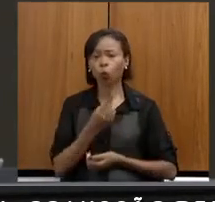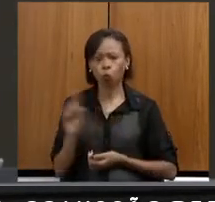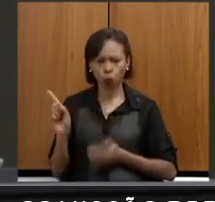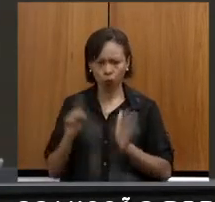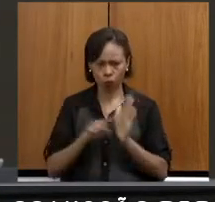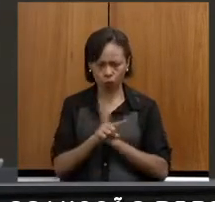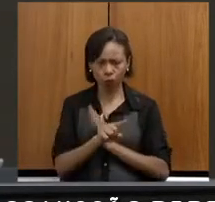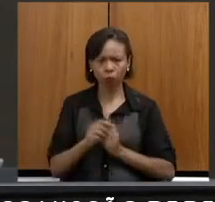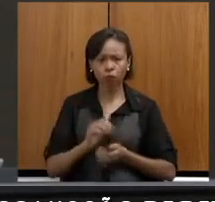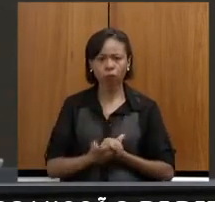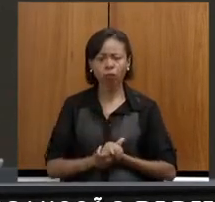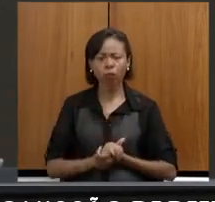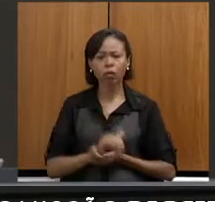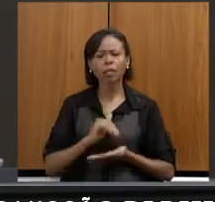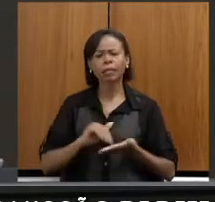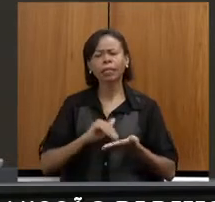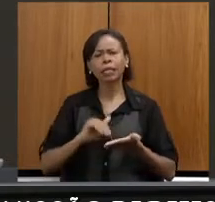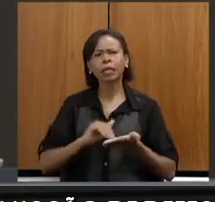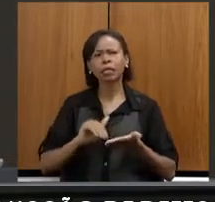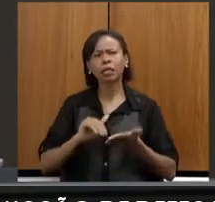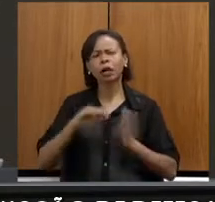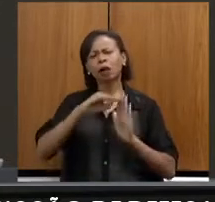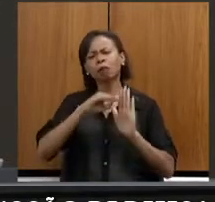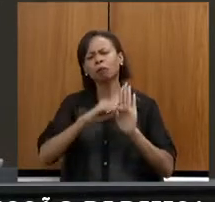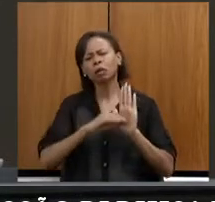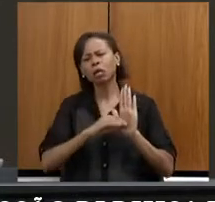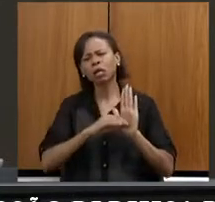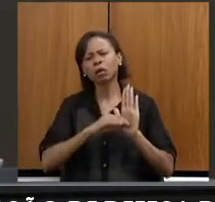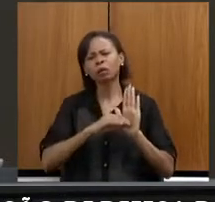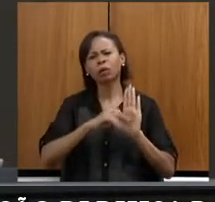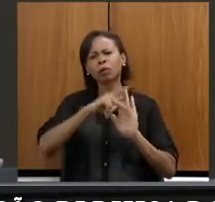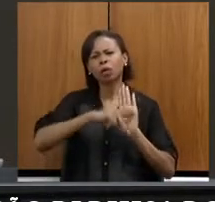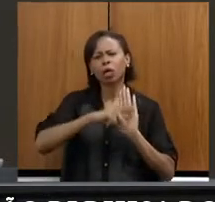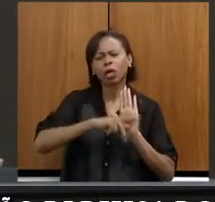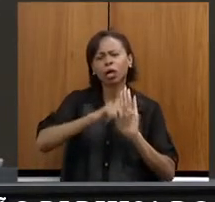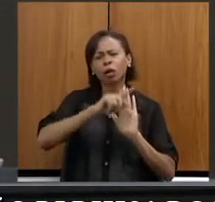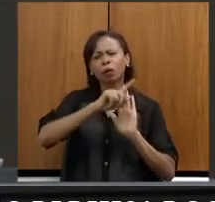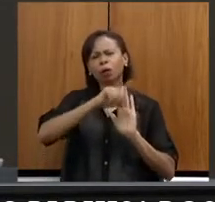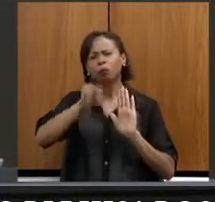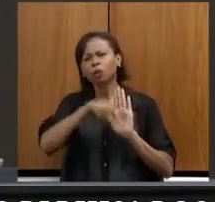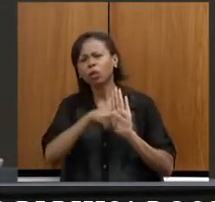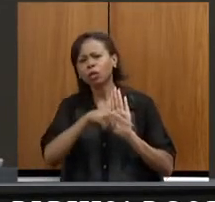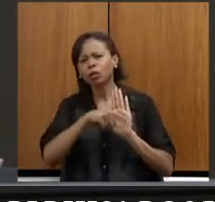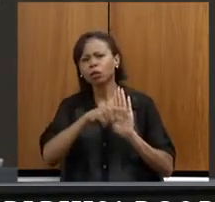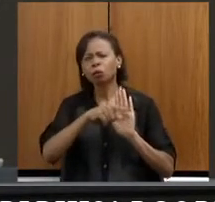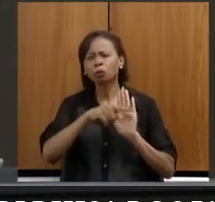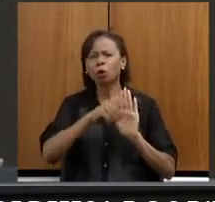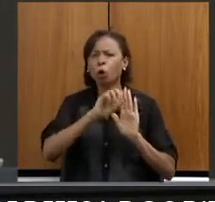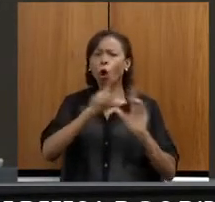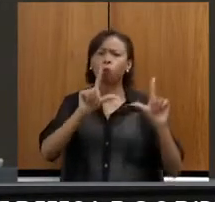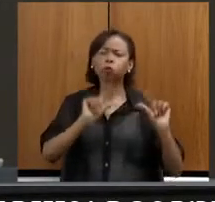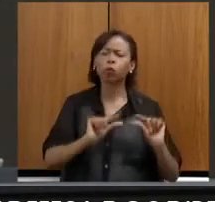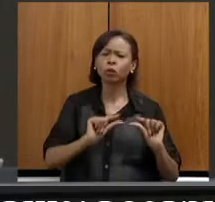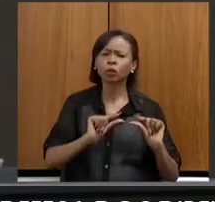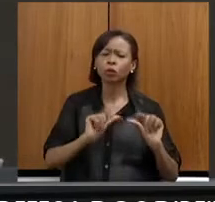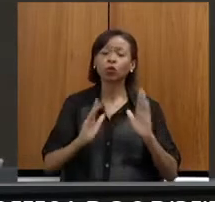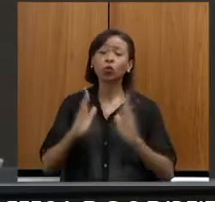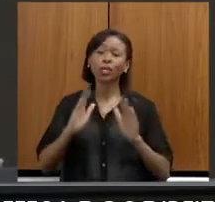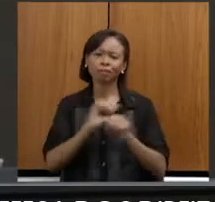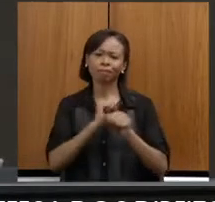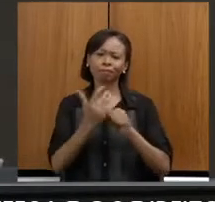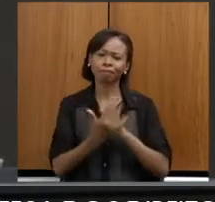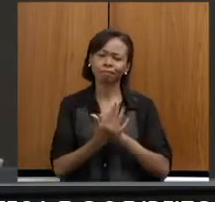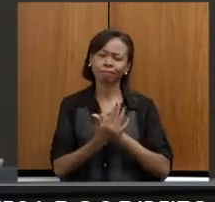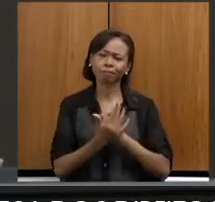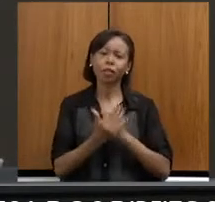programas da secretaria foram suspensos e ou reduzidos durante a pandemia e qual a previsão e